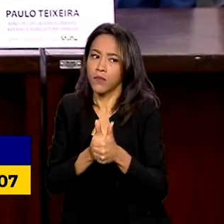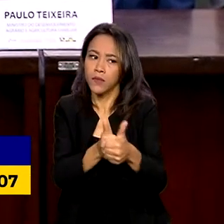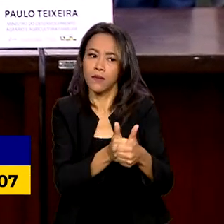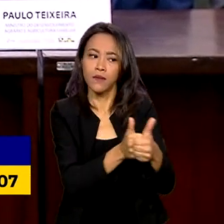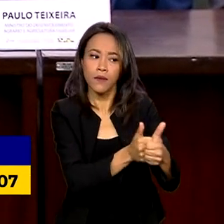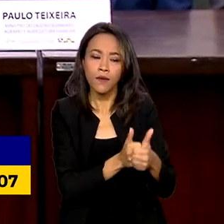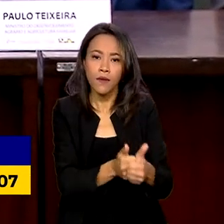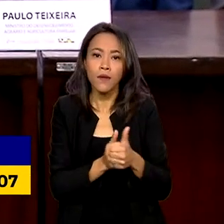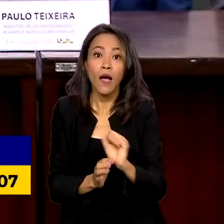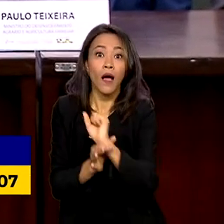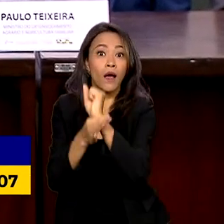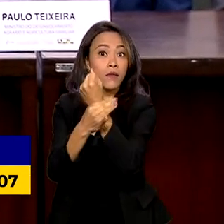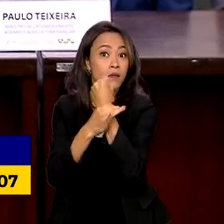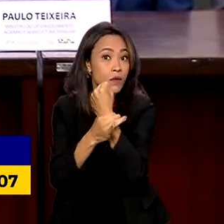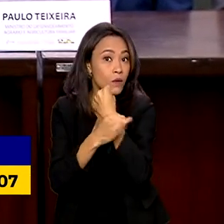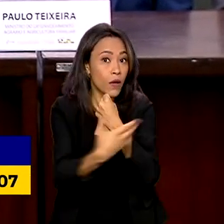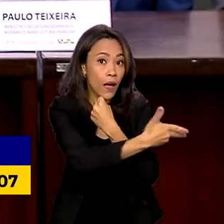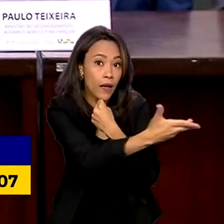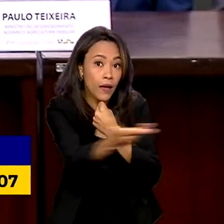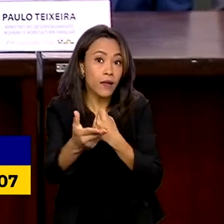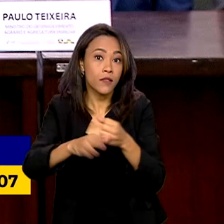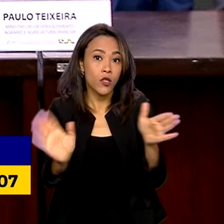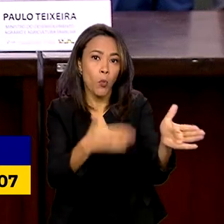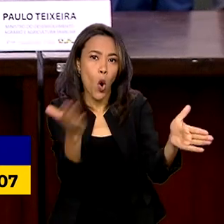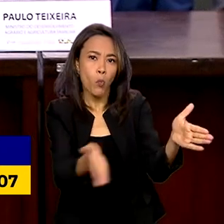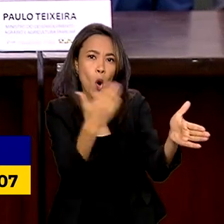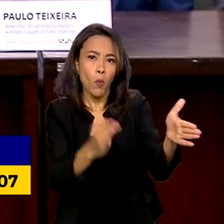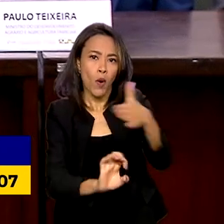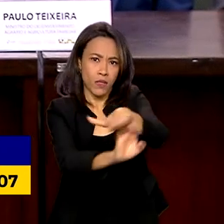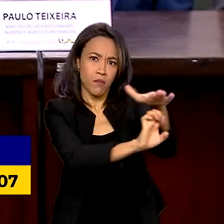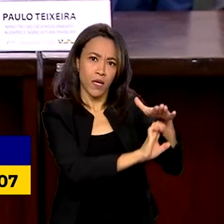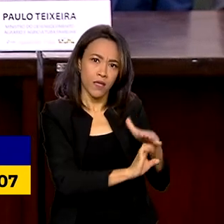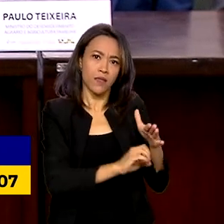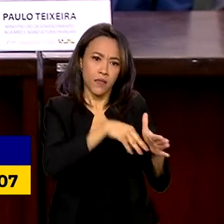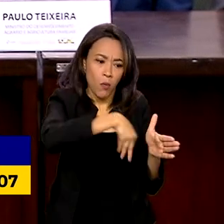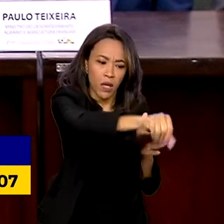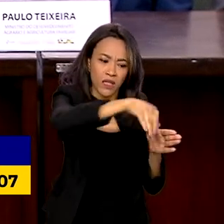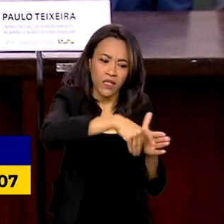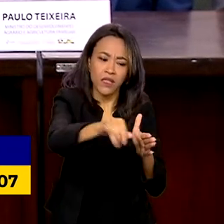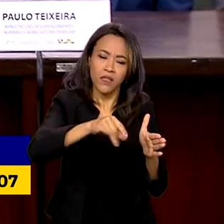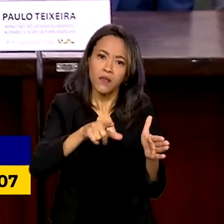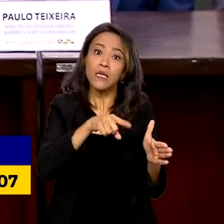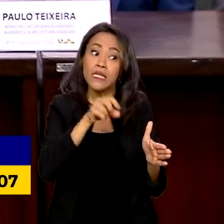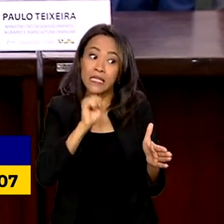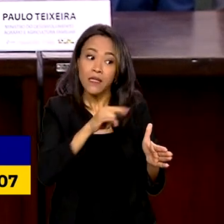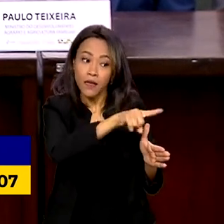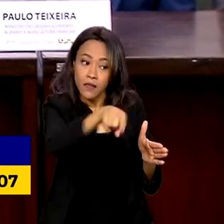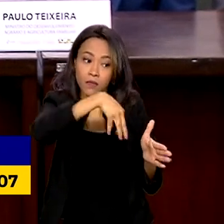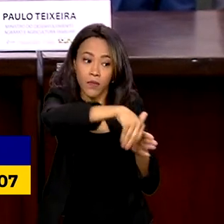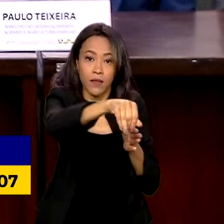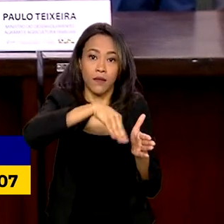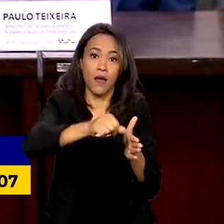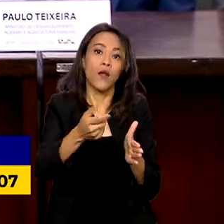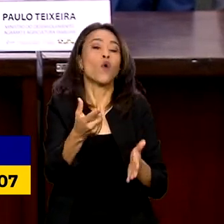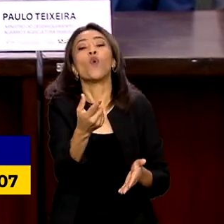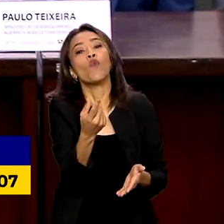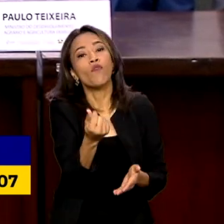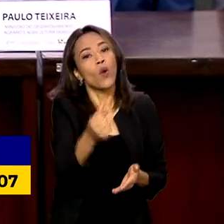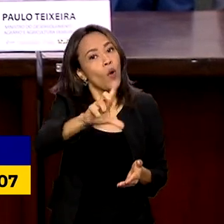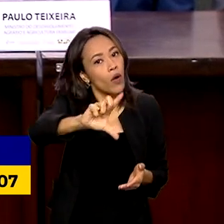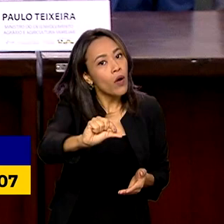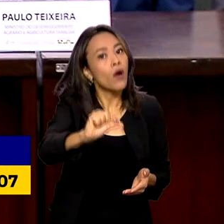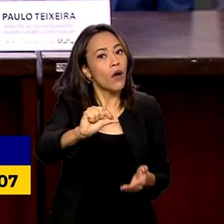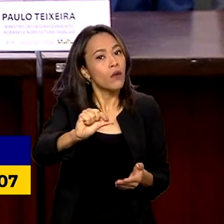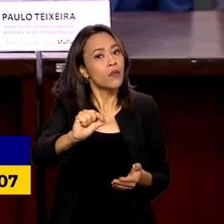que resistiram a tempos tão difíceis no campo, plantando, produzindo, de que se eles plantarem através de um preço mínimo justo,